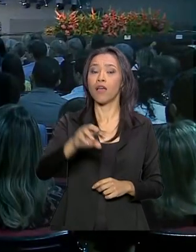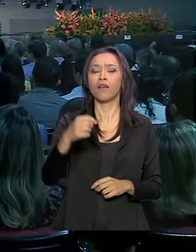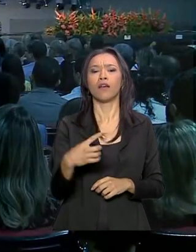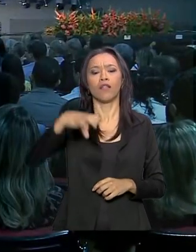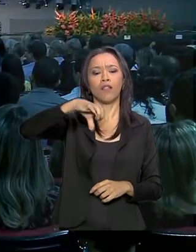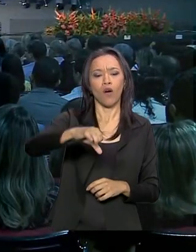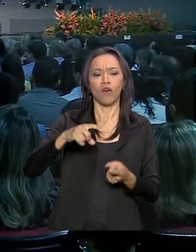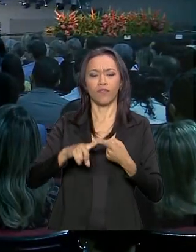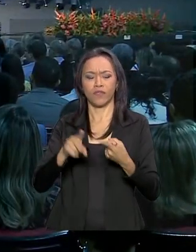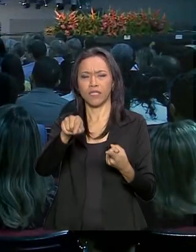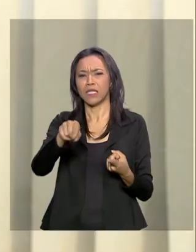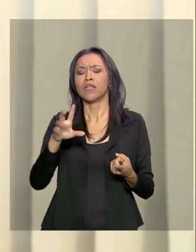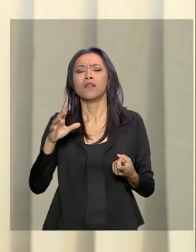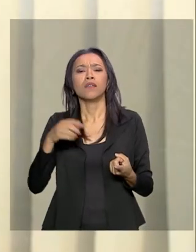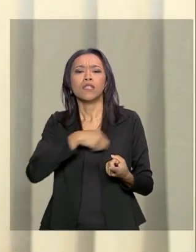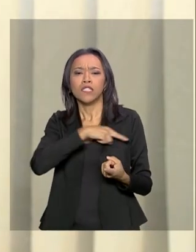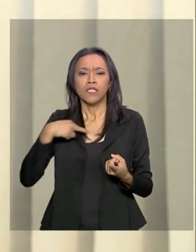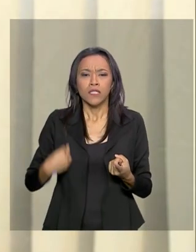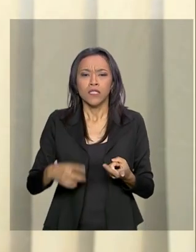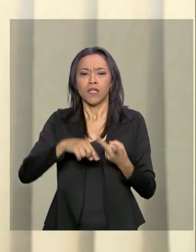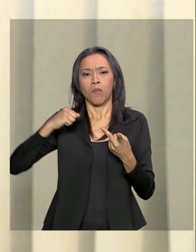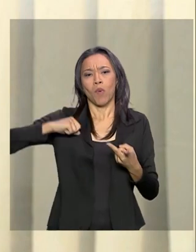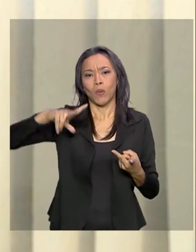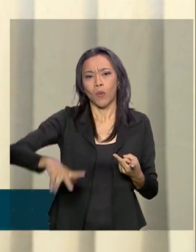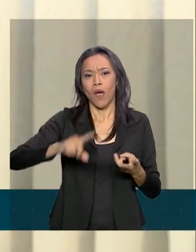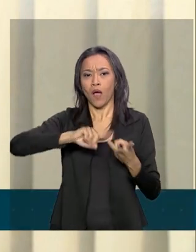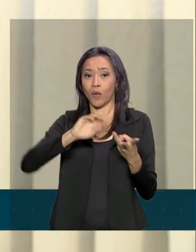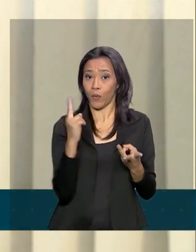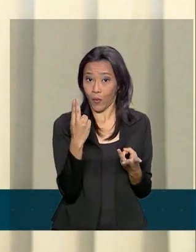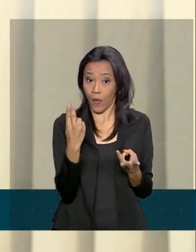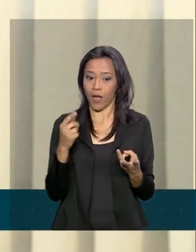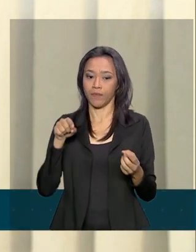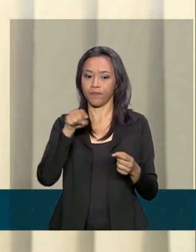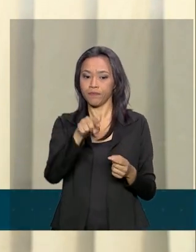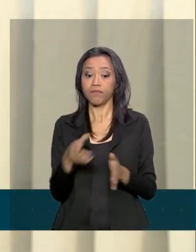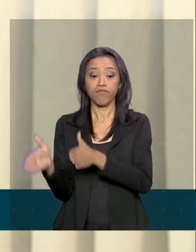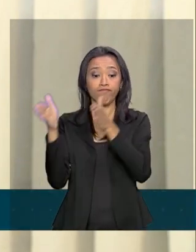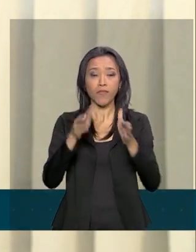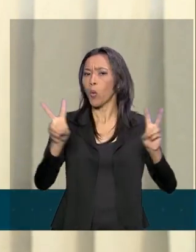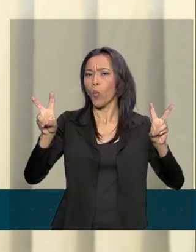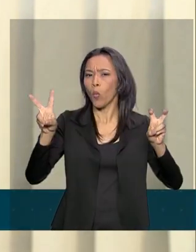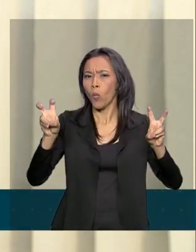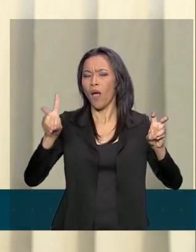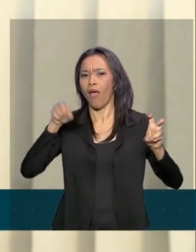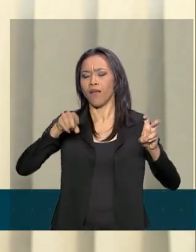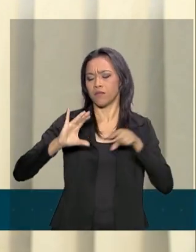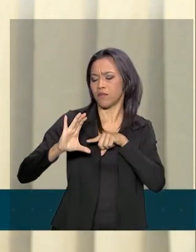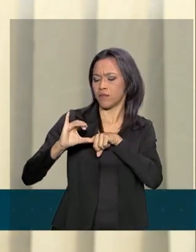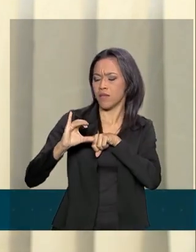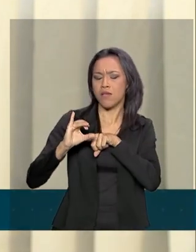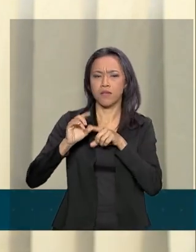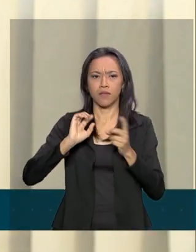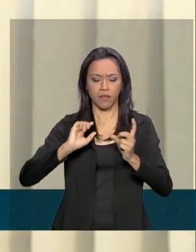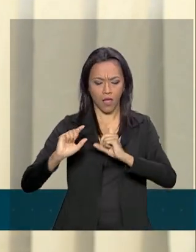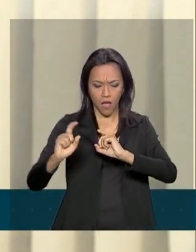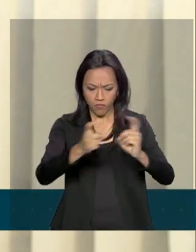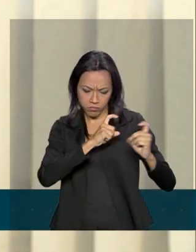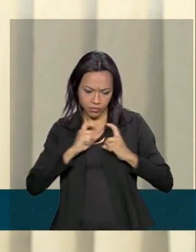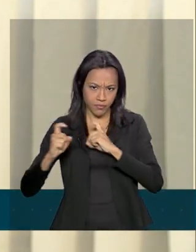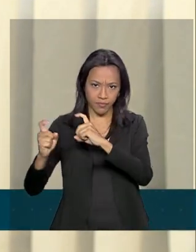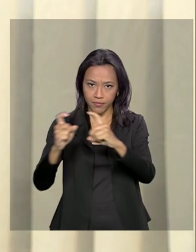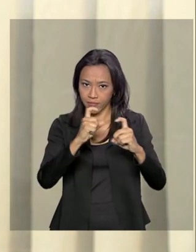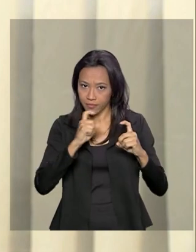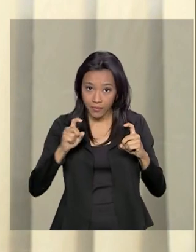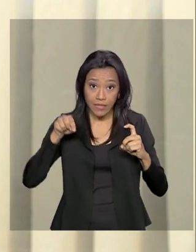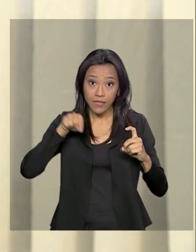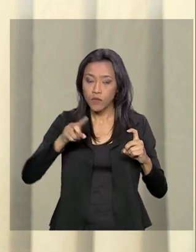China, Portugal e Uruguai. Um fórum como este, ele discute a ciência da administração e essa ciência da administração verbera